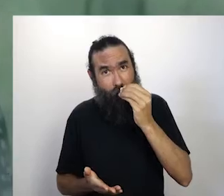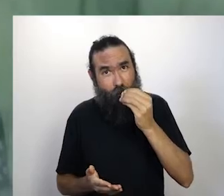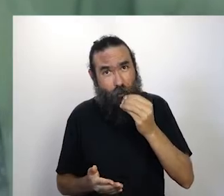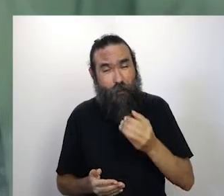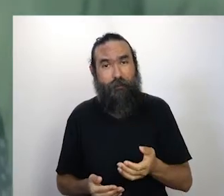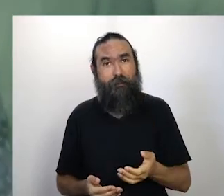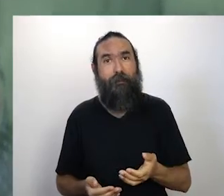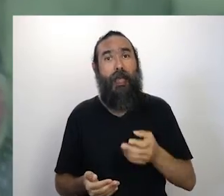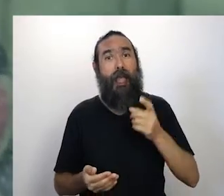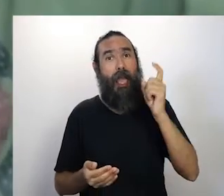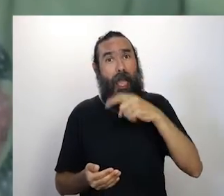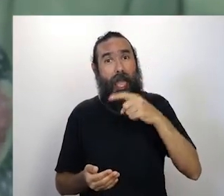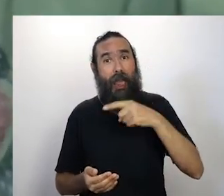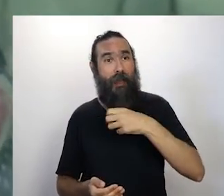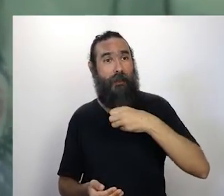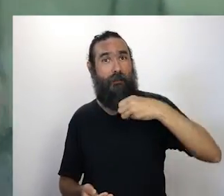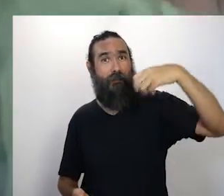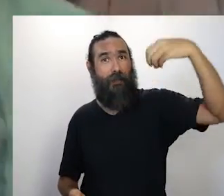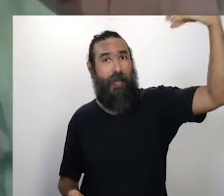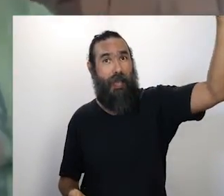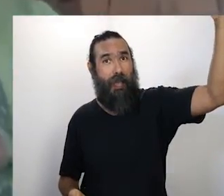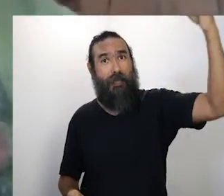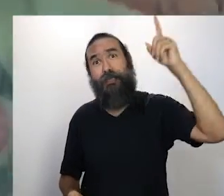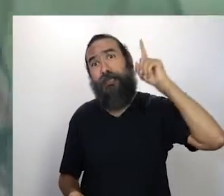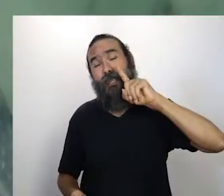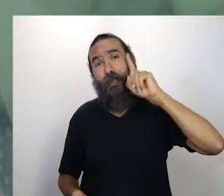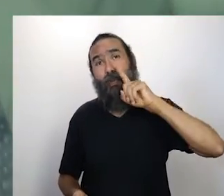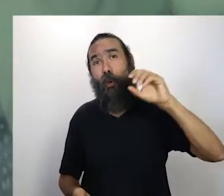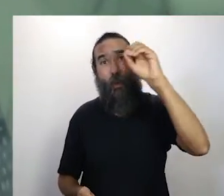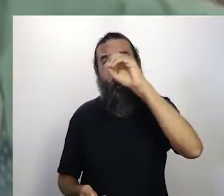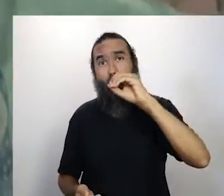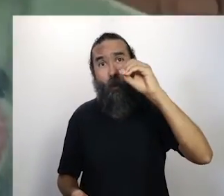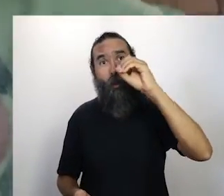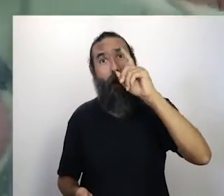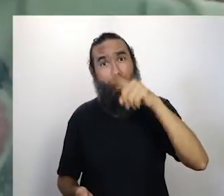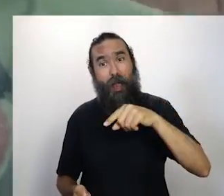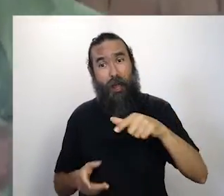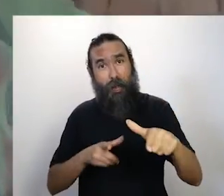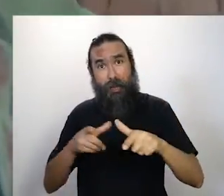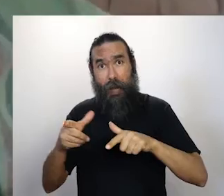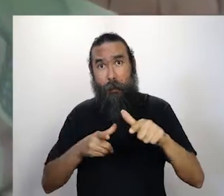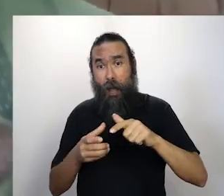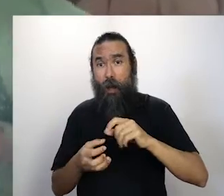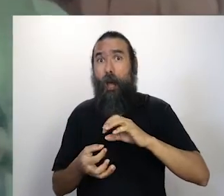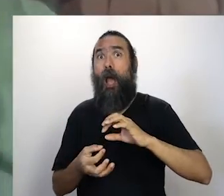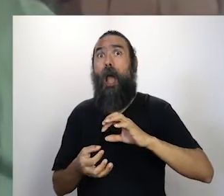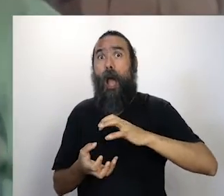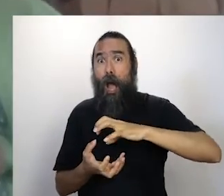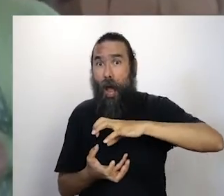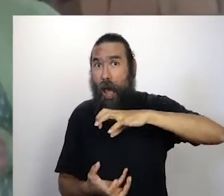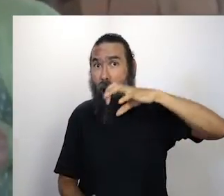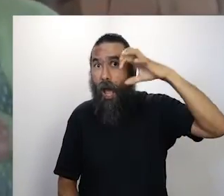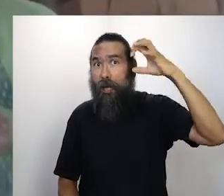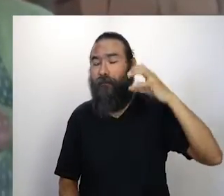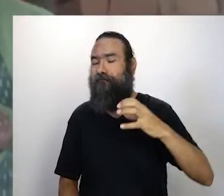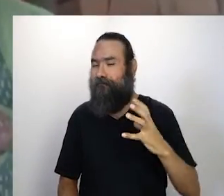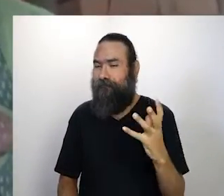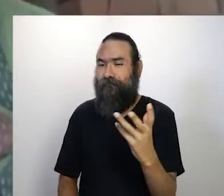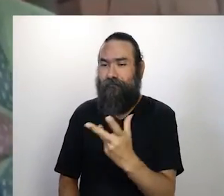exemplo, uma viagem para os Estados Unidos em outubro, né? E que era uma viagem grande, um projeto grande, trabalho bacana.